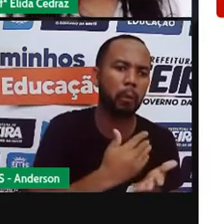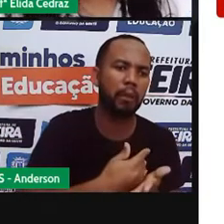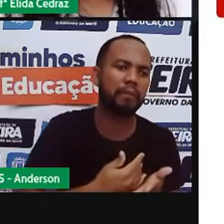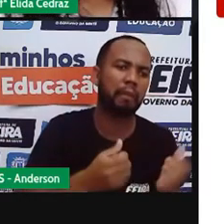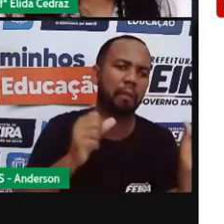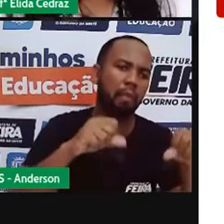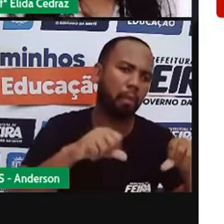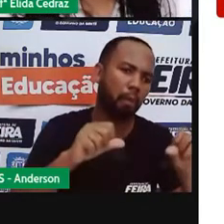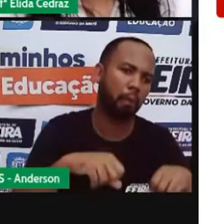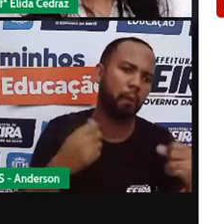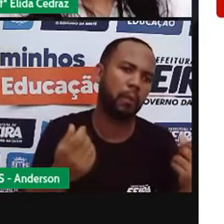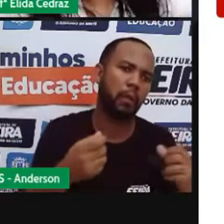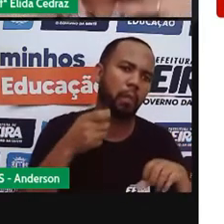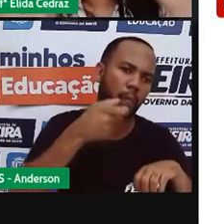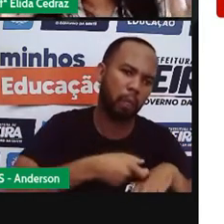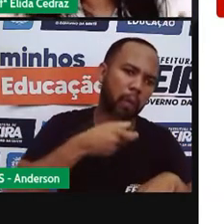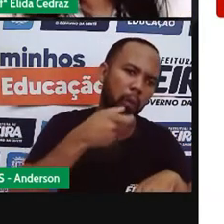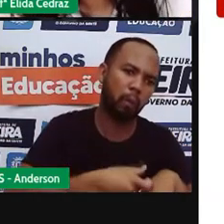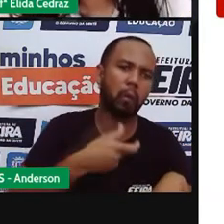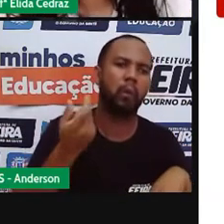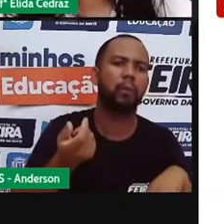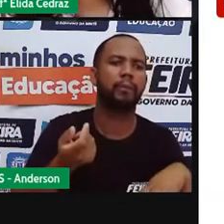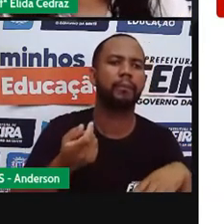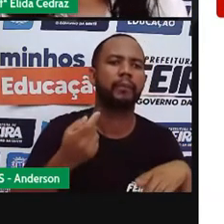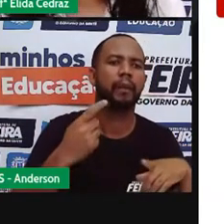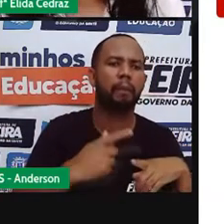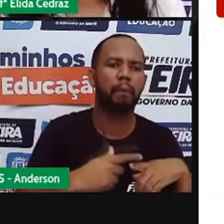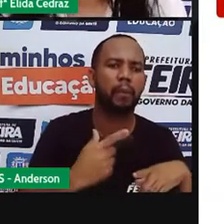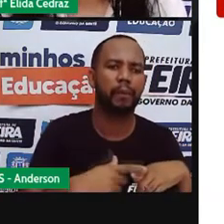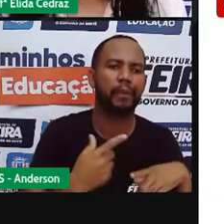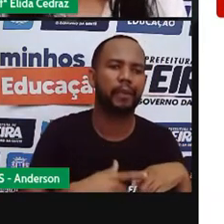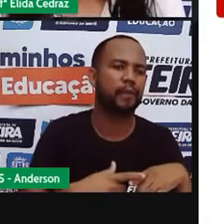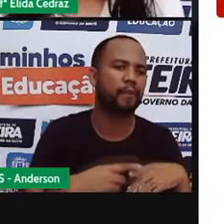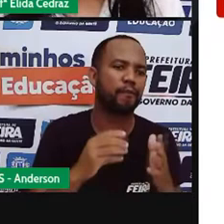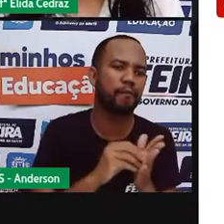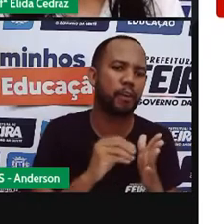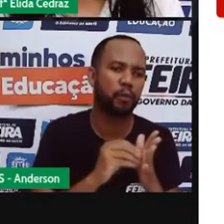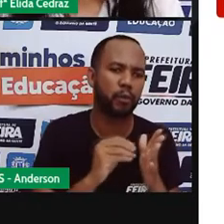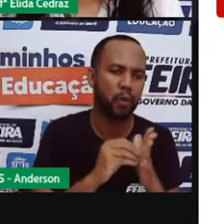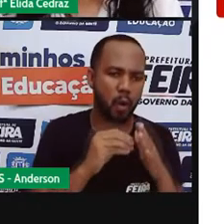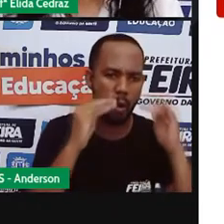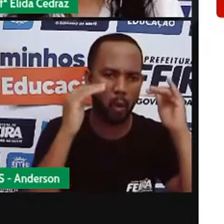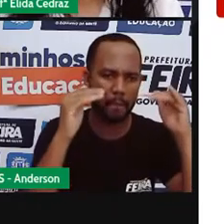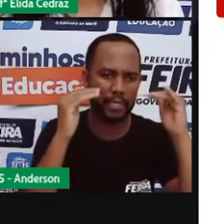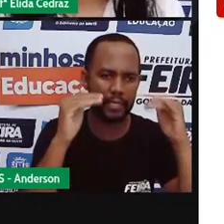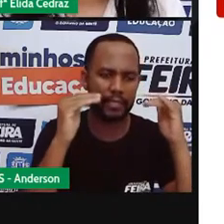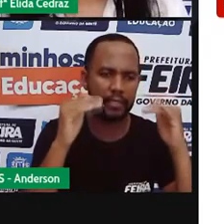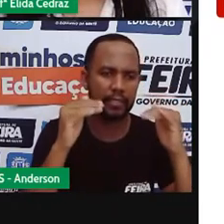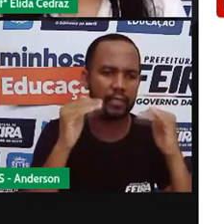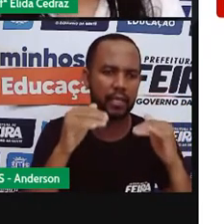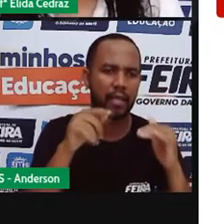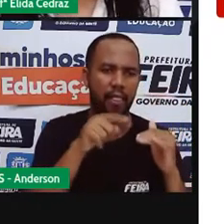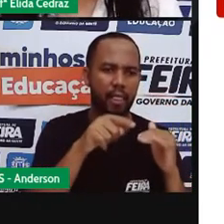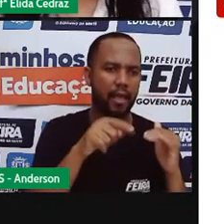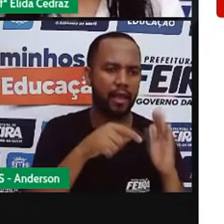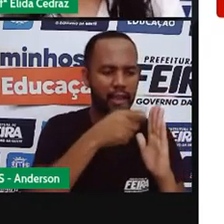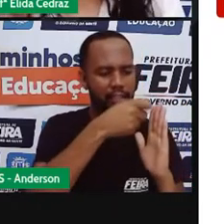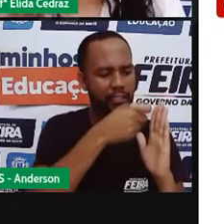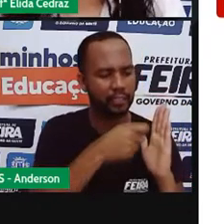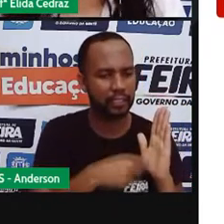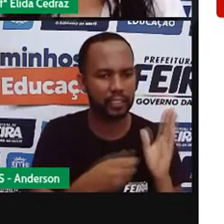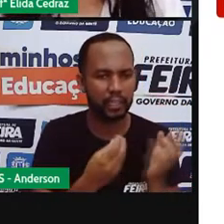ou vai sair muito fofinho, se quebrando todo. a pró tem isso também, sim,